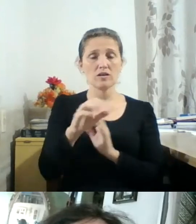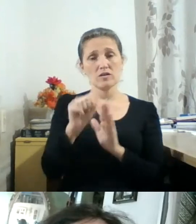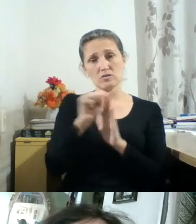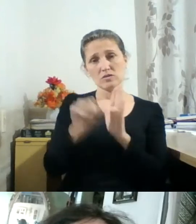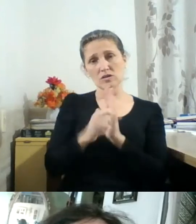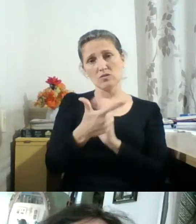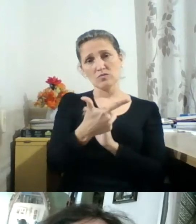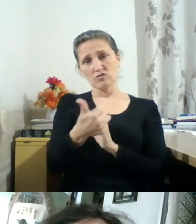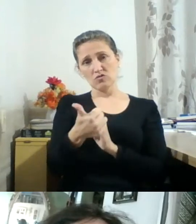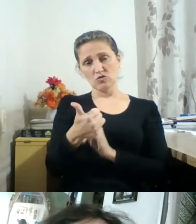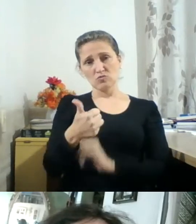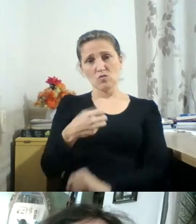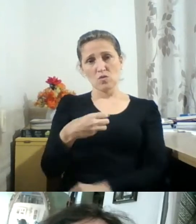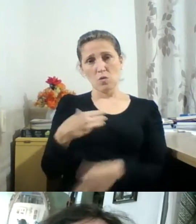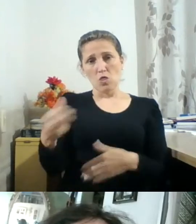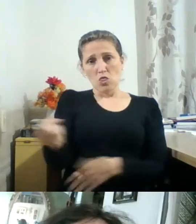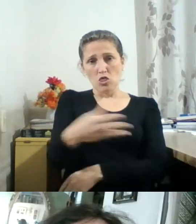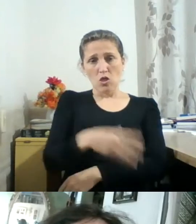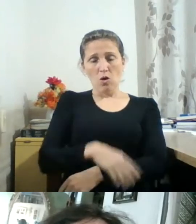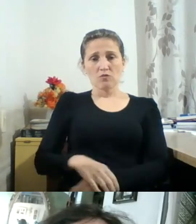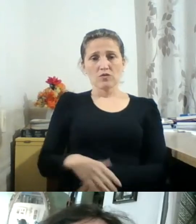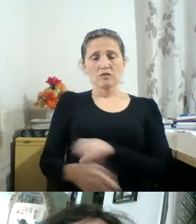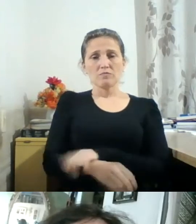assistimos e somos personagens.